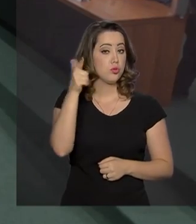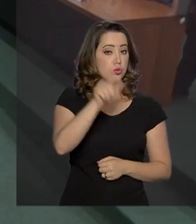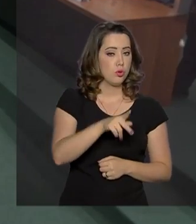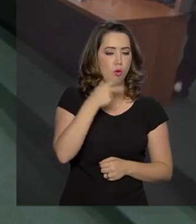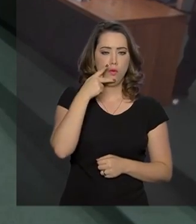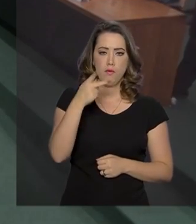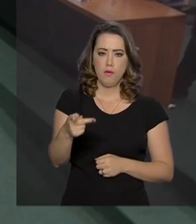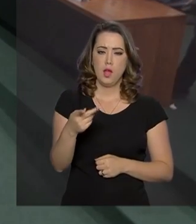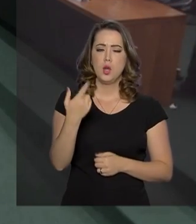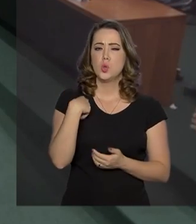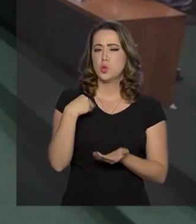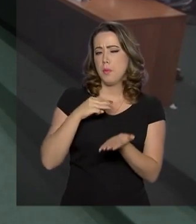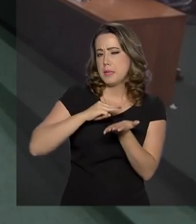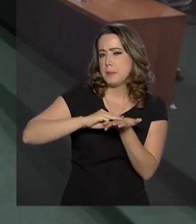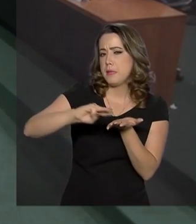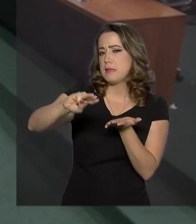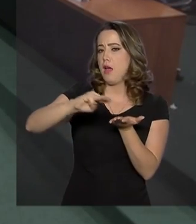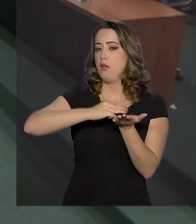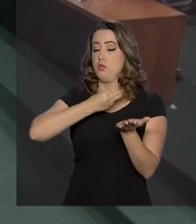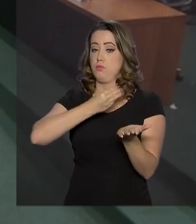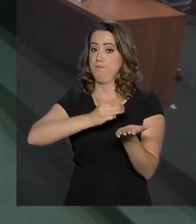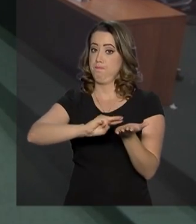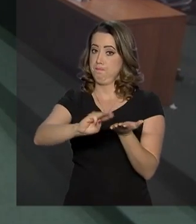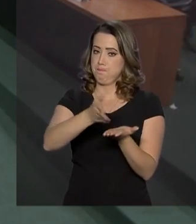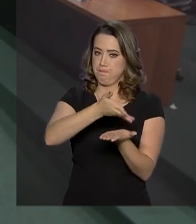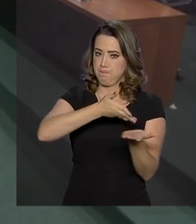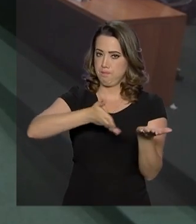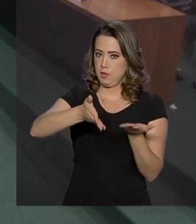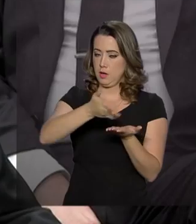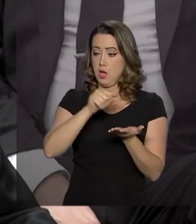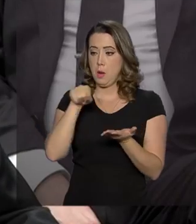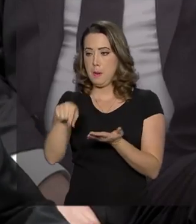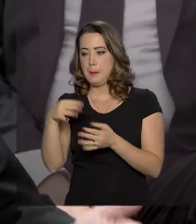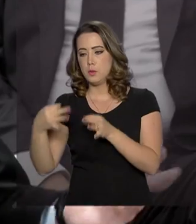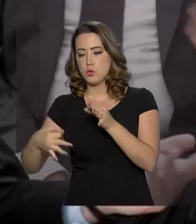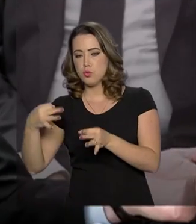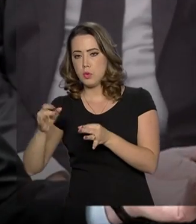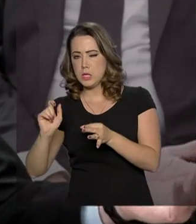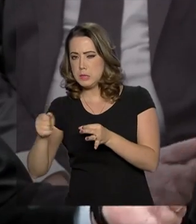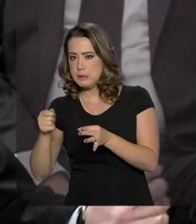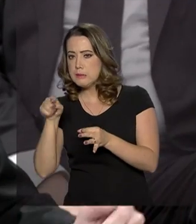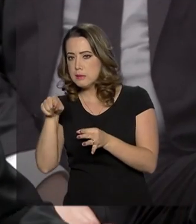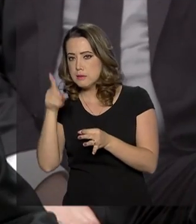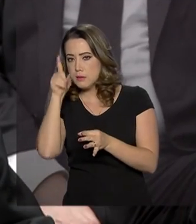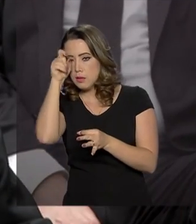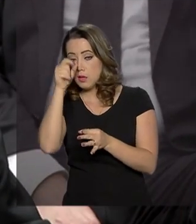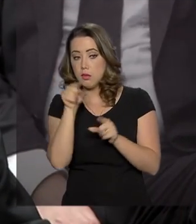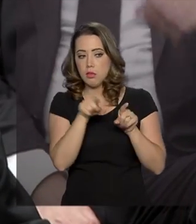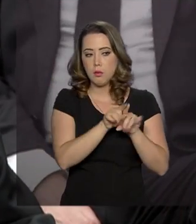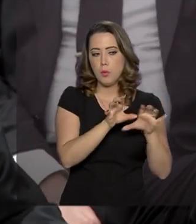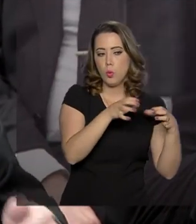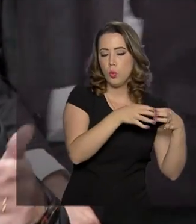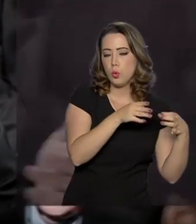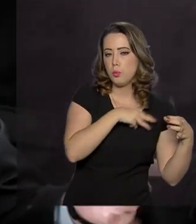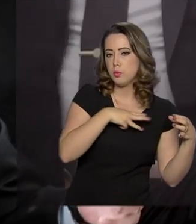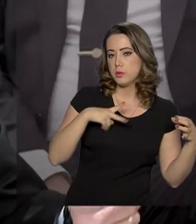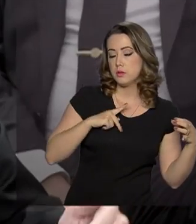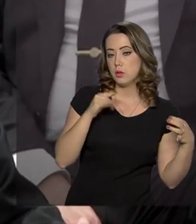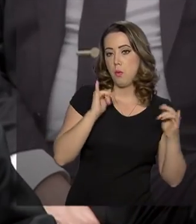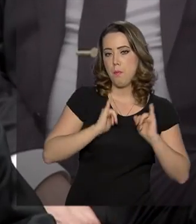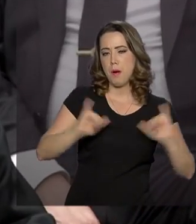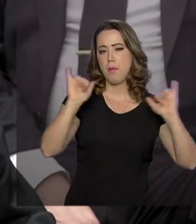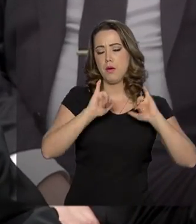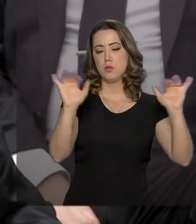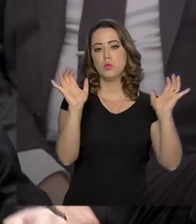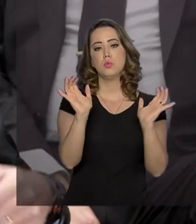sobre as supostas mensagens que teriam sido trocadas entre ele e integrantes do Ministério Público. As conversas foram divulgadas